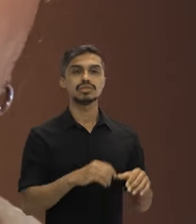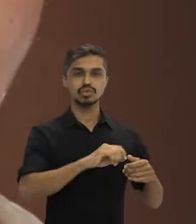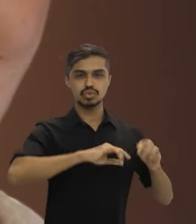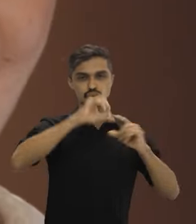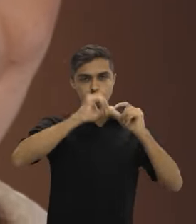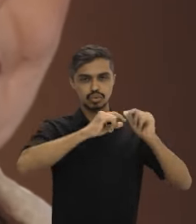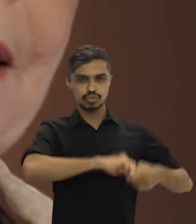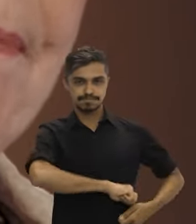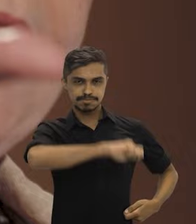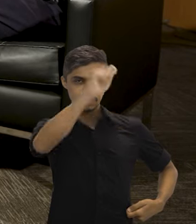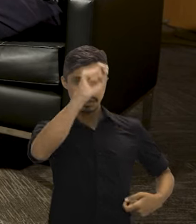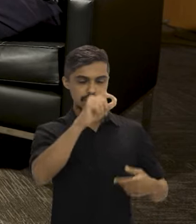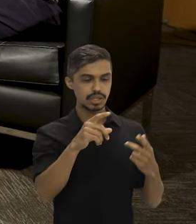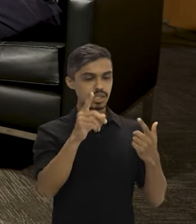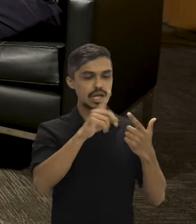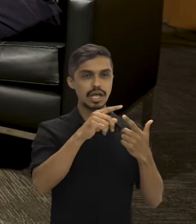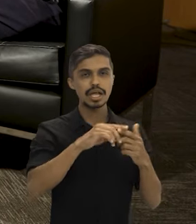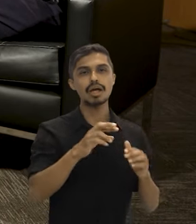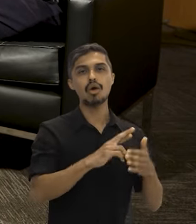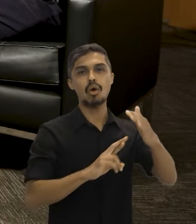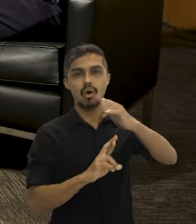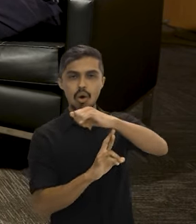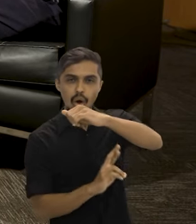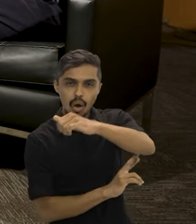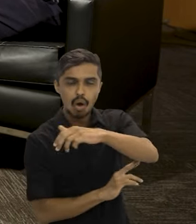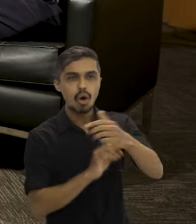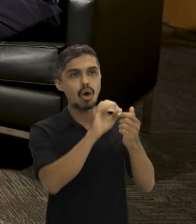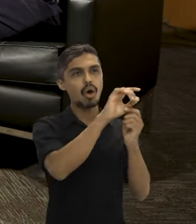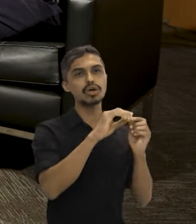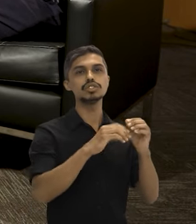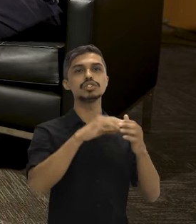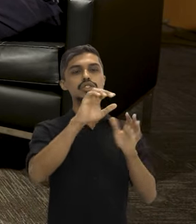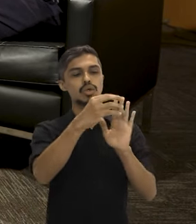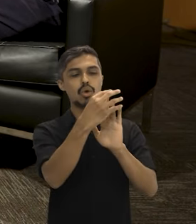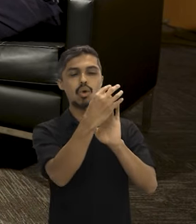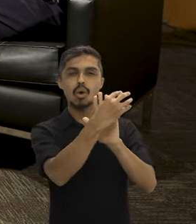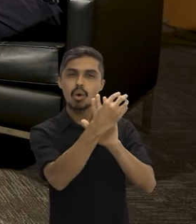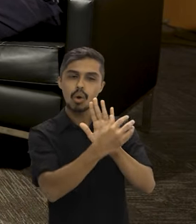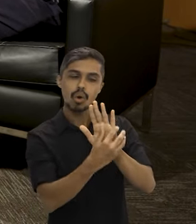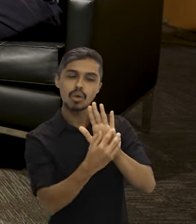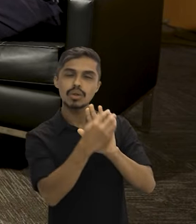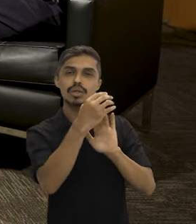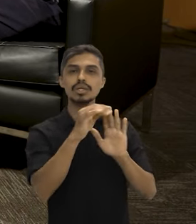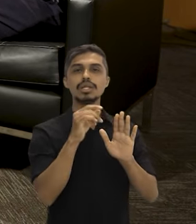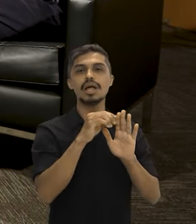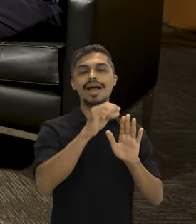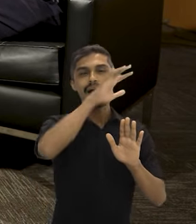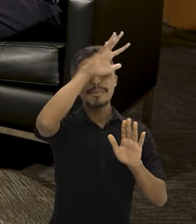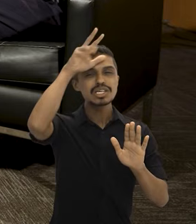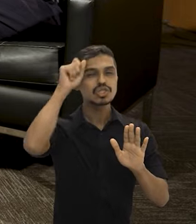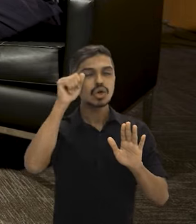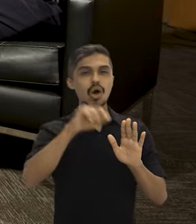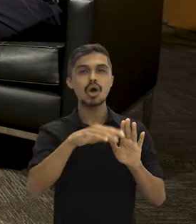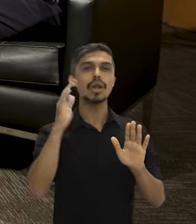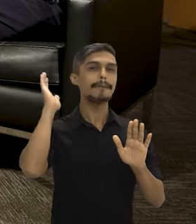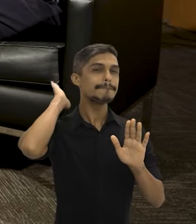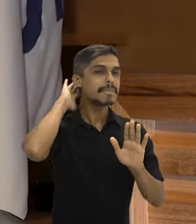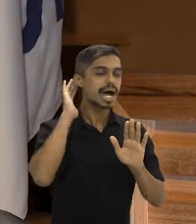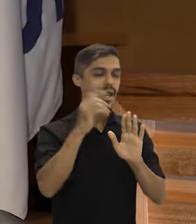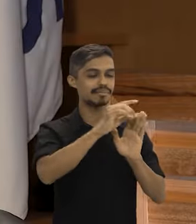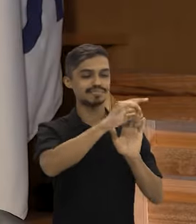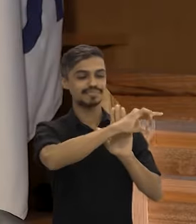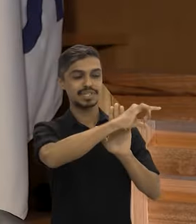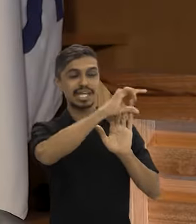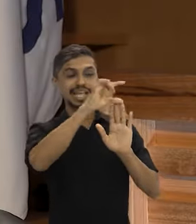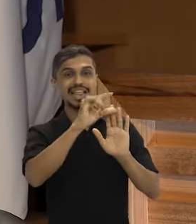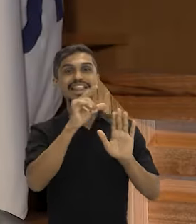vai ali do Acre, passando por Rondônia, pelo norte do Mato Grosso, pelo sul do Amazonas, sobe para o Pará. Esse